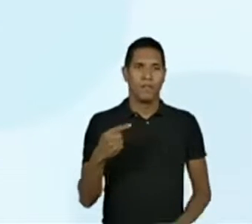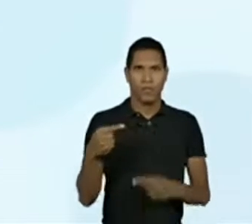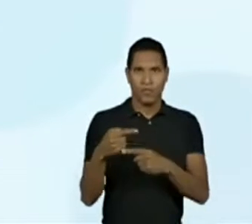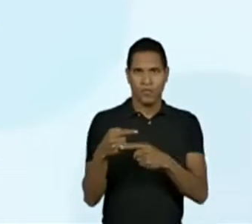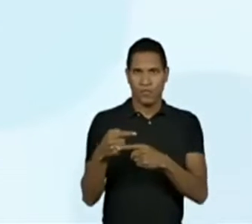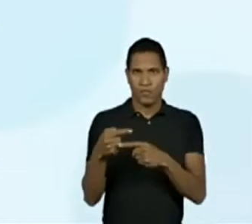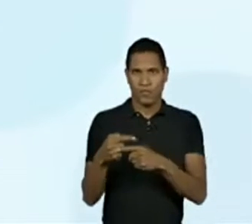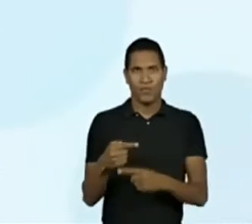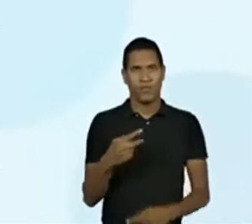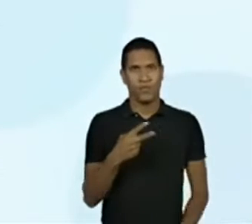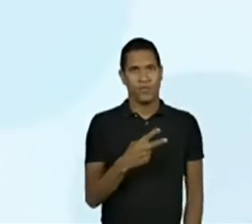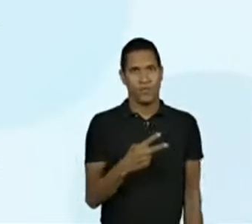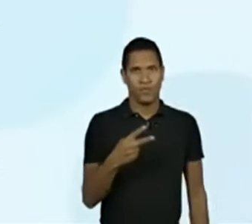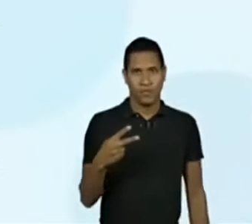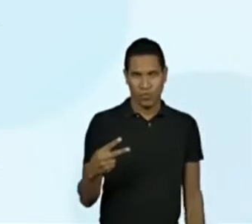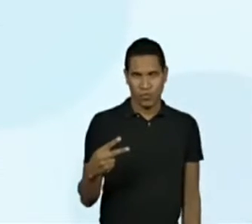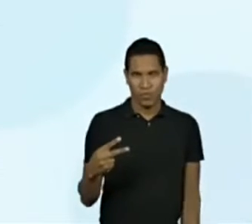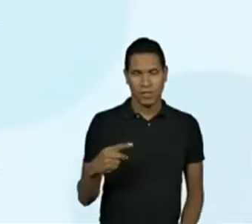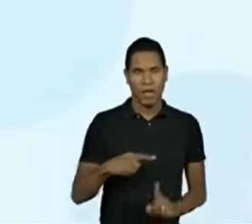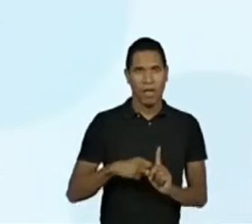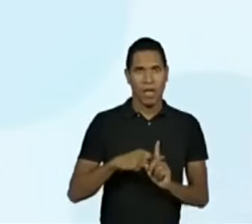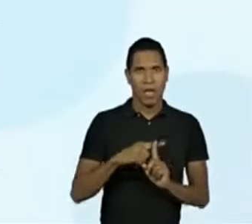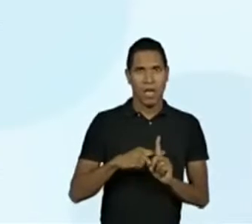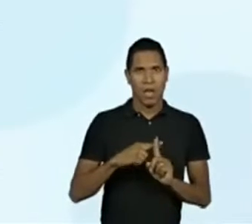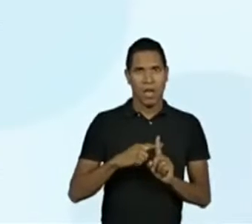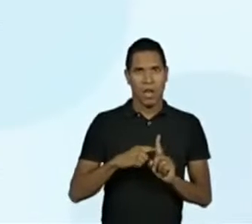Celsius. 22 graus Celsius.